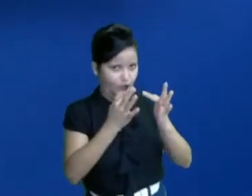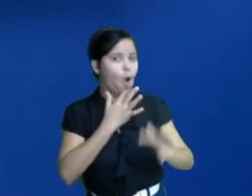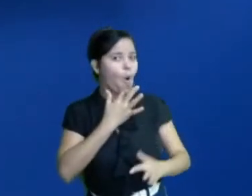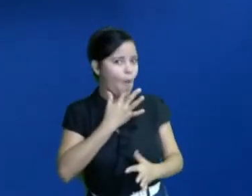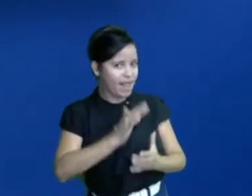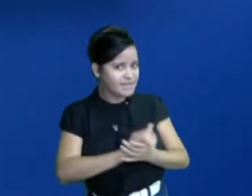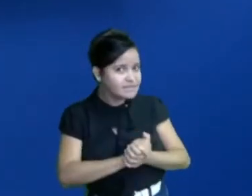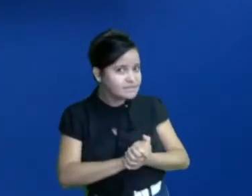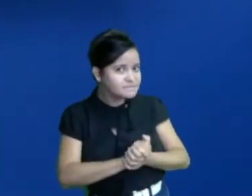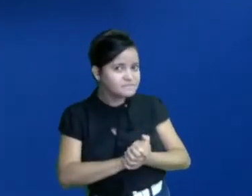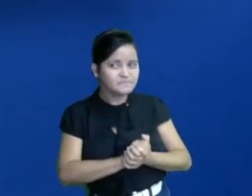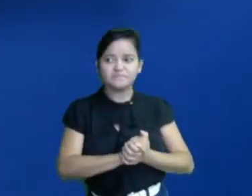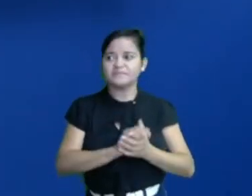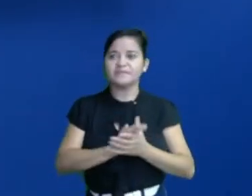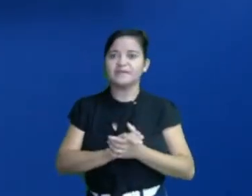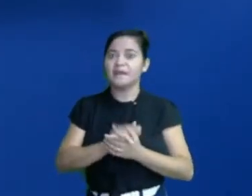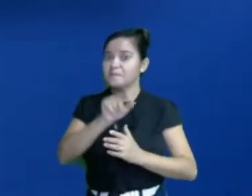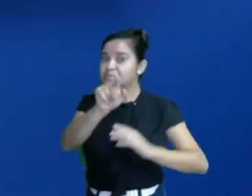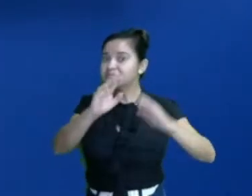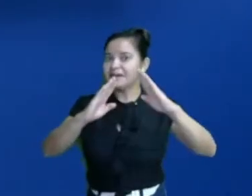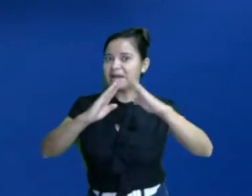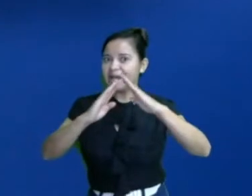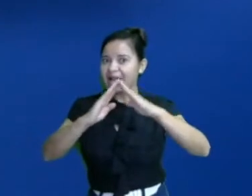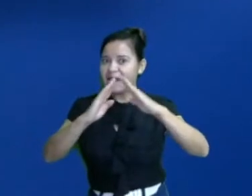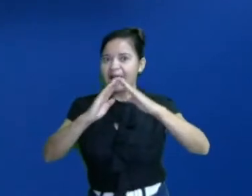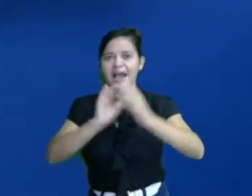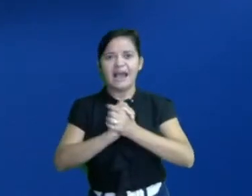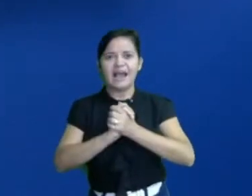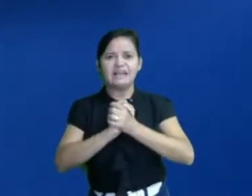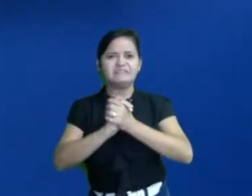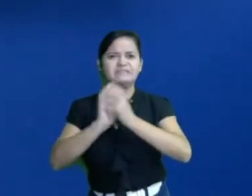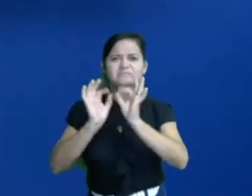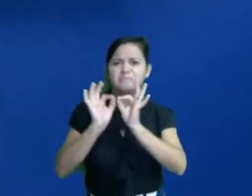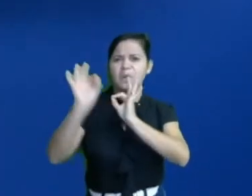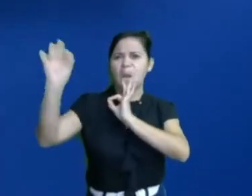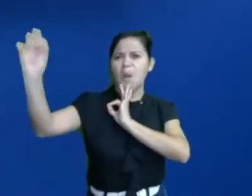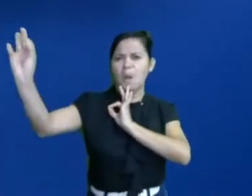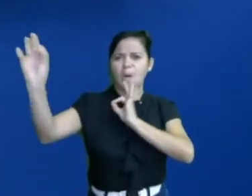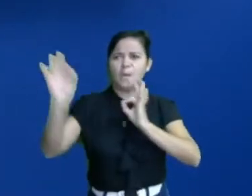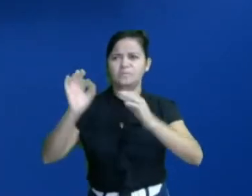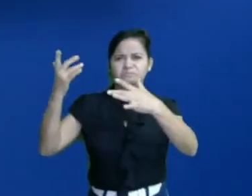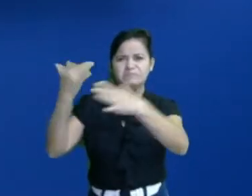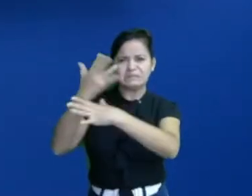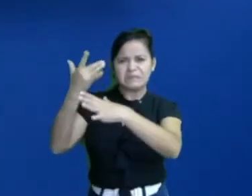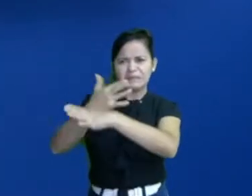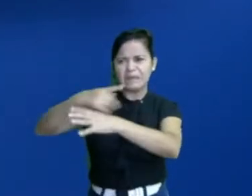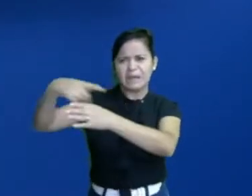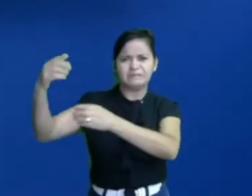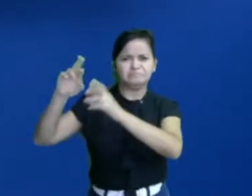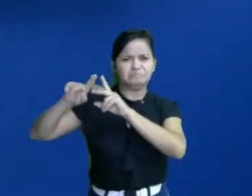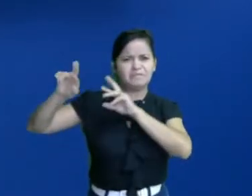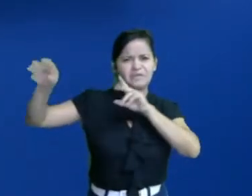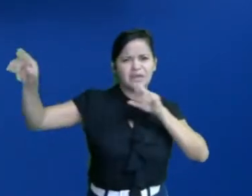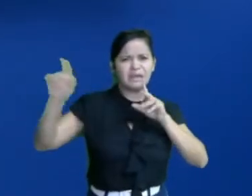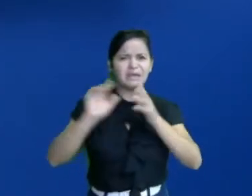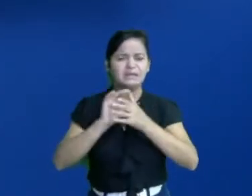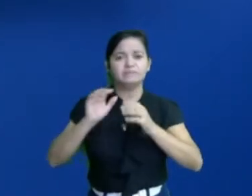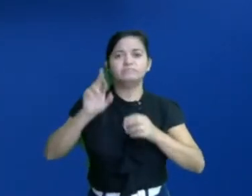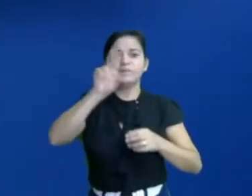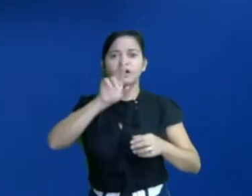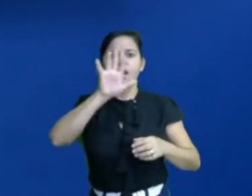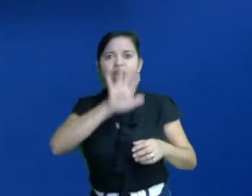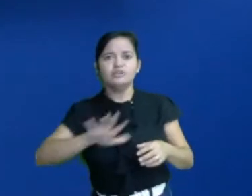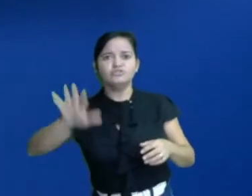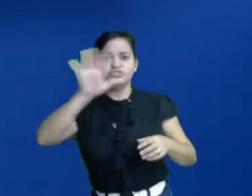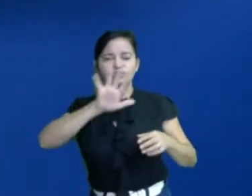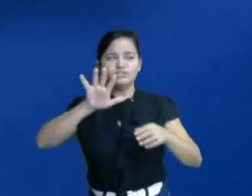Tantas que moram na sua casa, como aquelas que estão distantes, que moram em outra cidade, em outra região, em